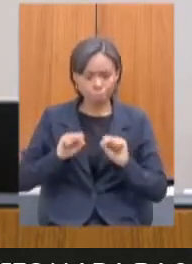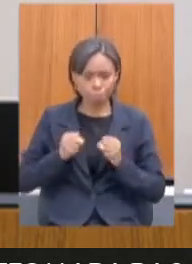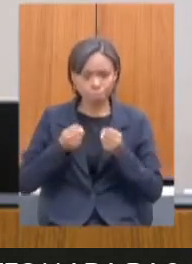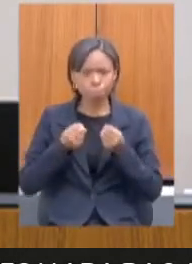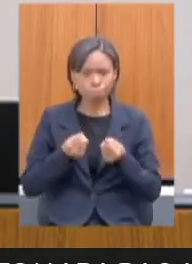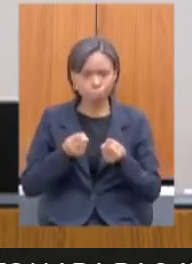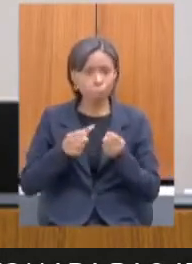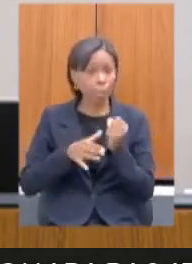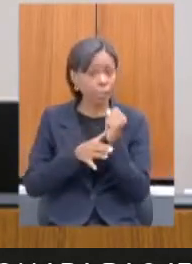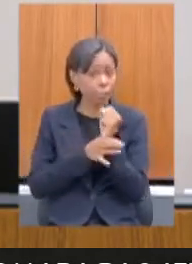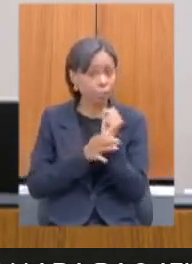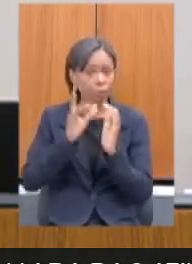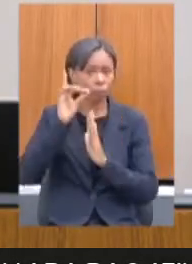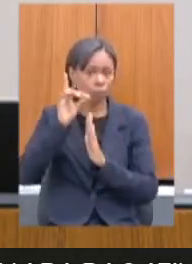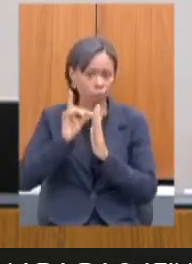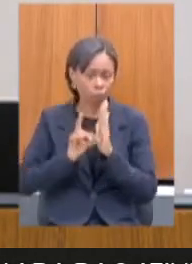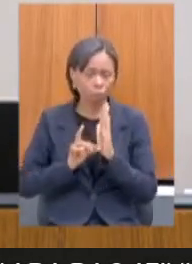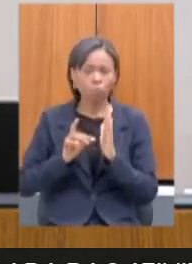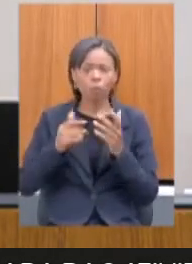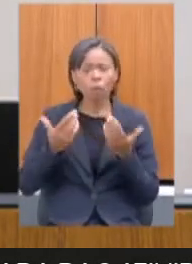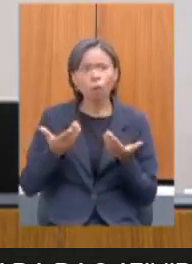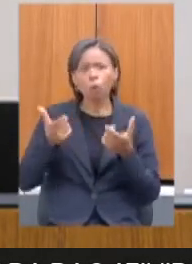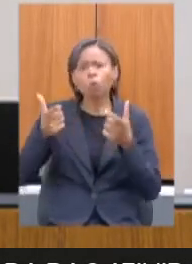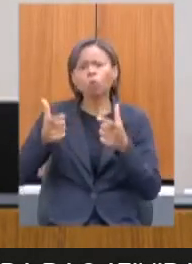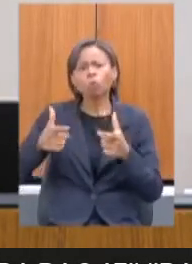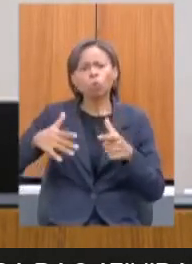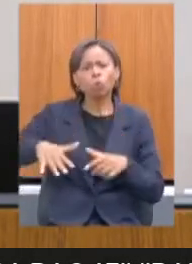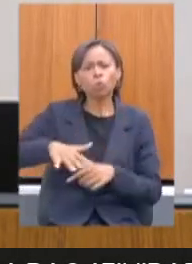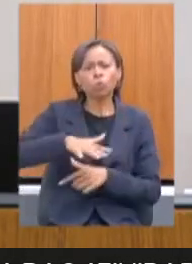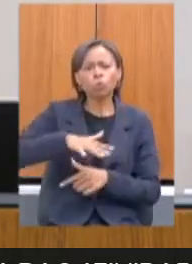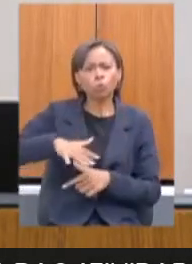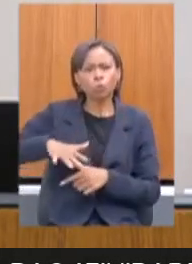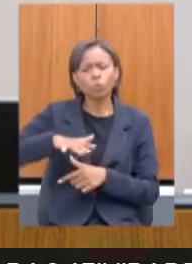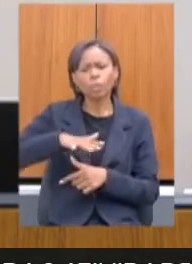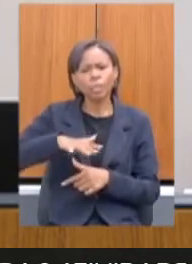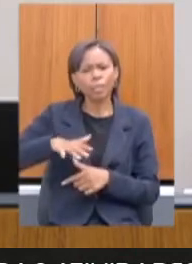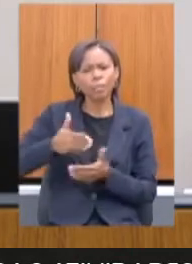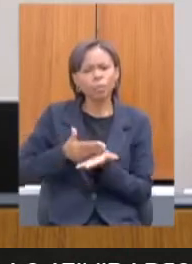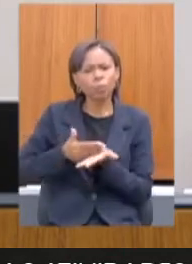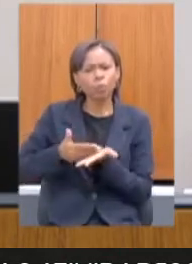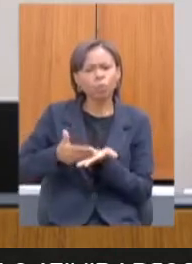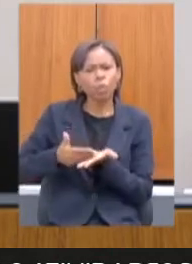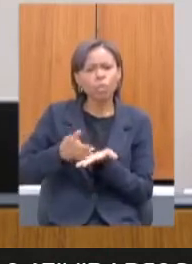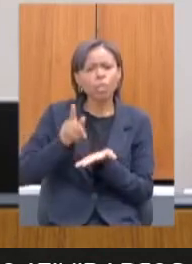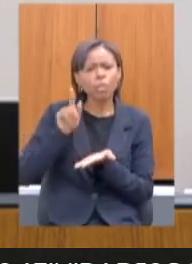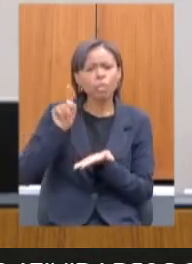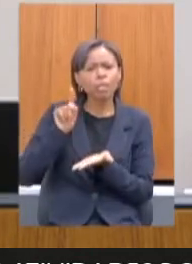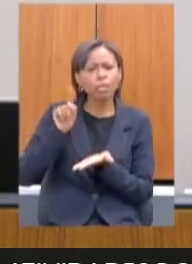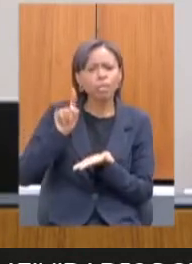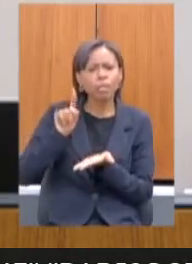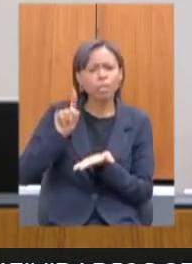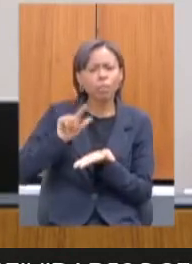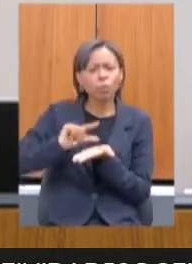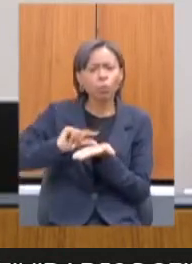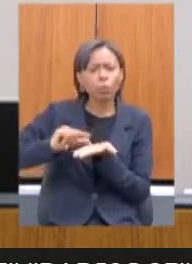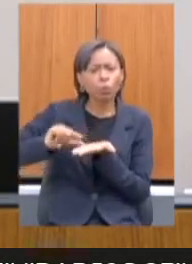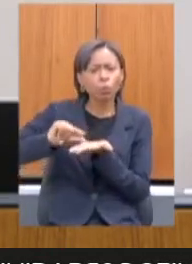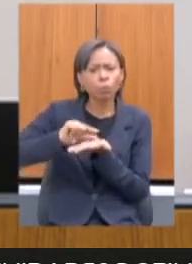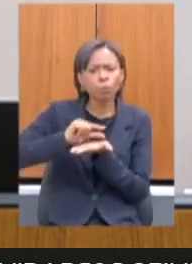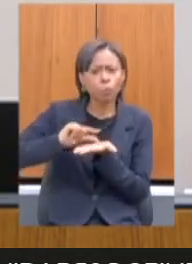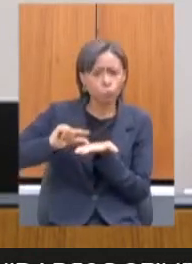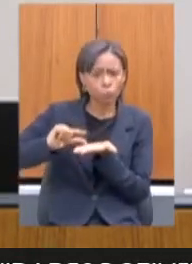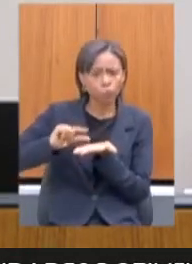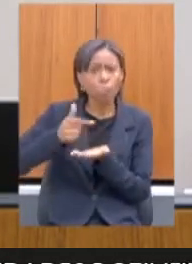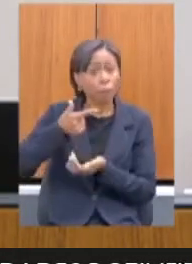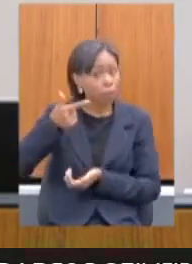direitos. A região que a gente sabe que está implementando na fase inicial é a região do Mucuri. E a gente sabe que em outras regiões do